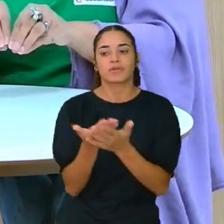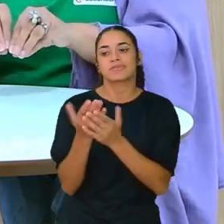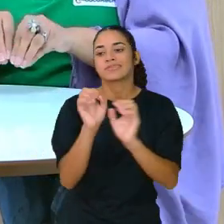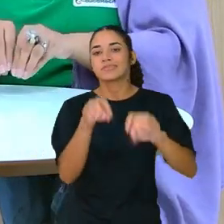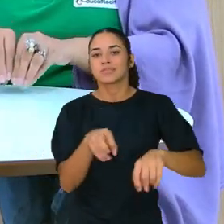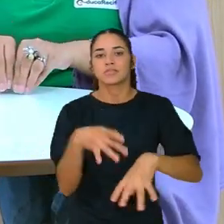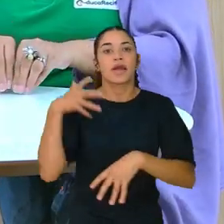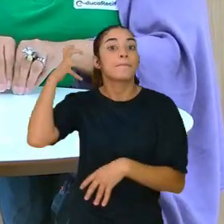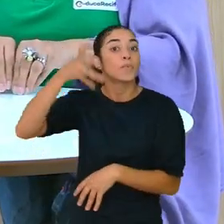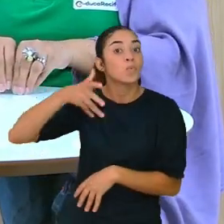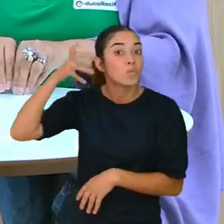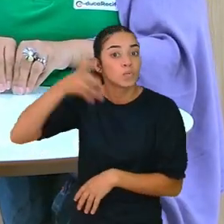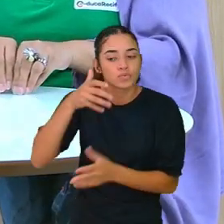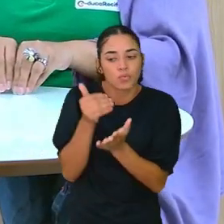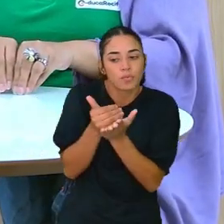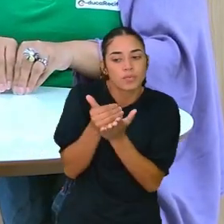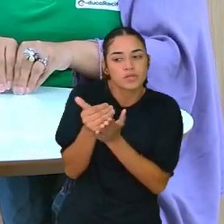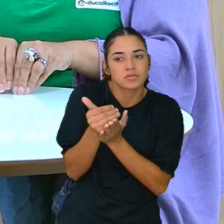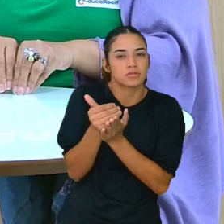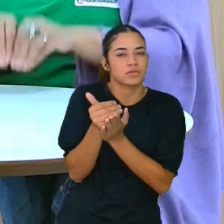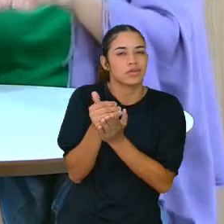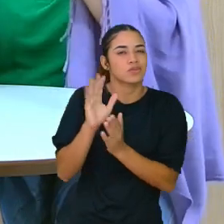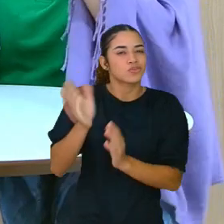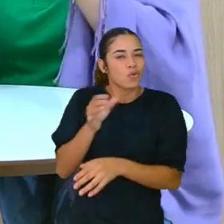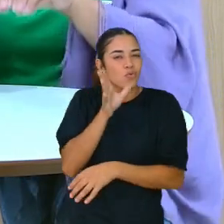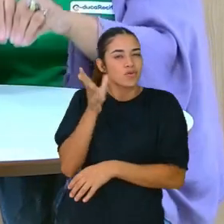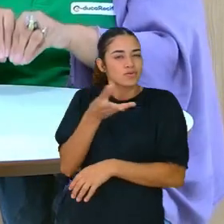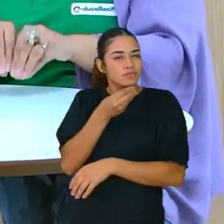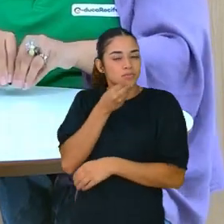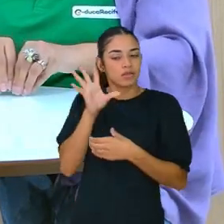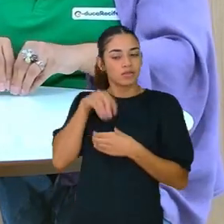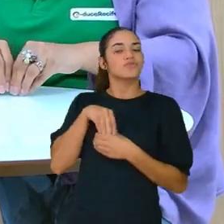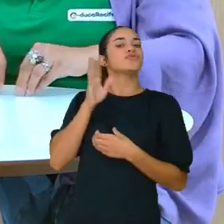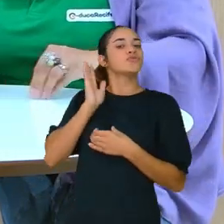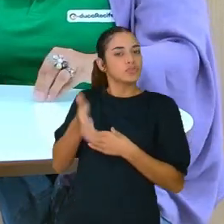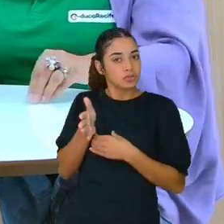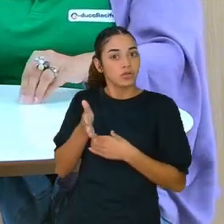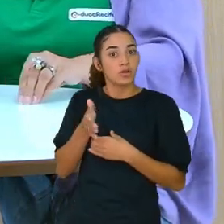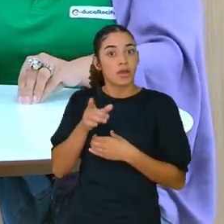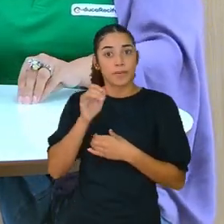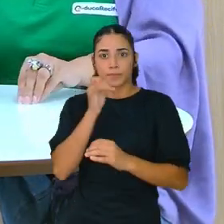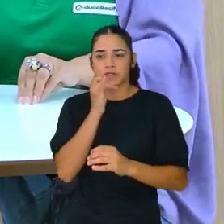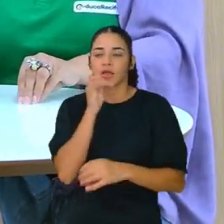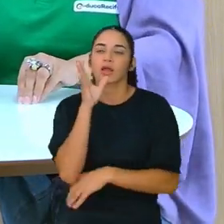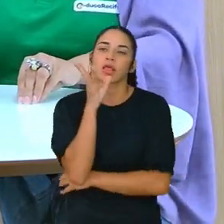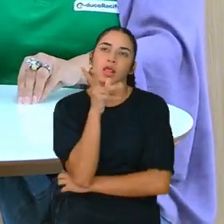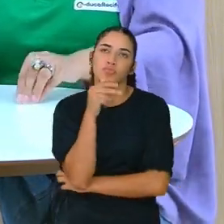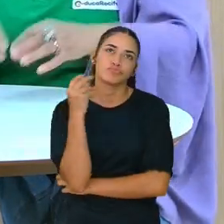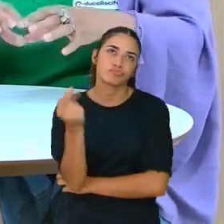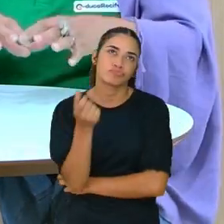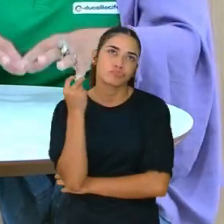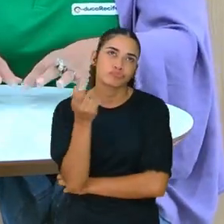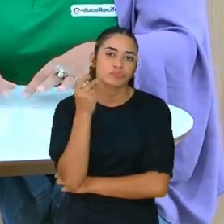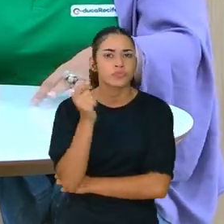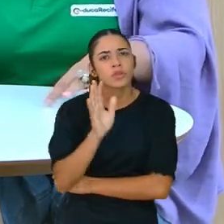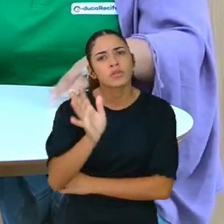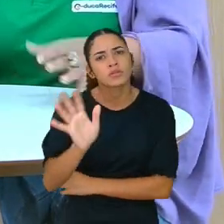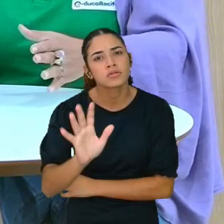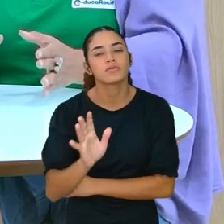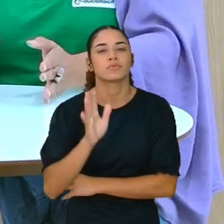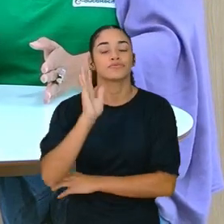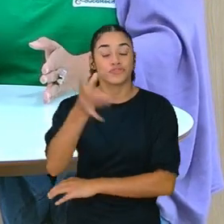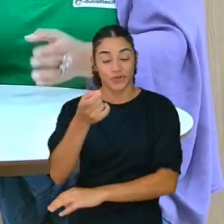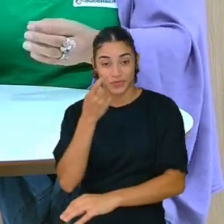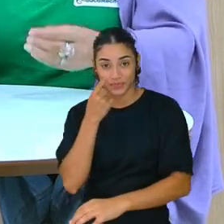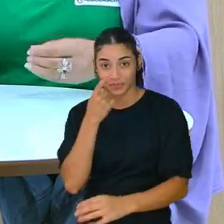começando pelos conhecimentos prévios, não demoram segundos, já vai ter... Olha,